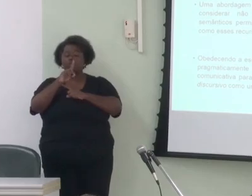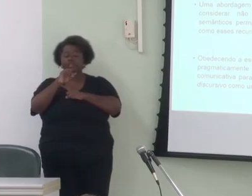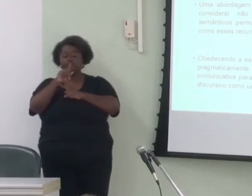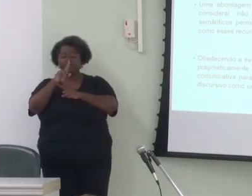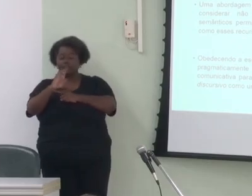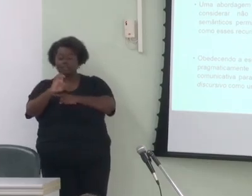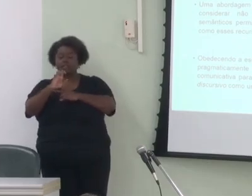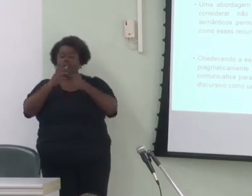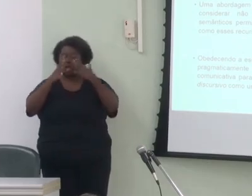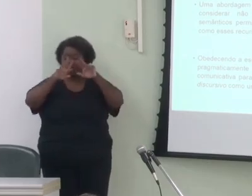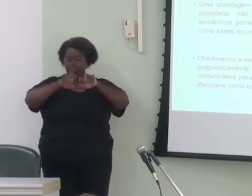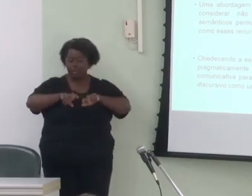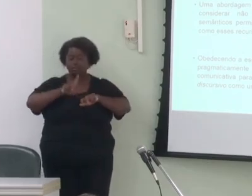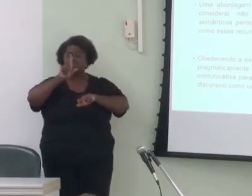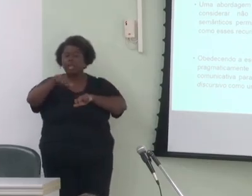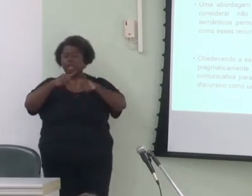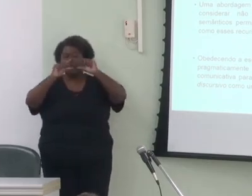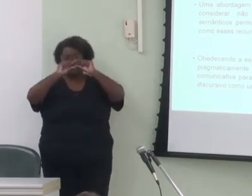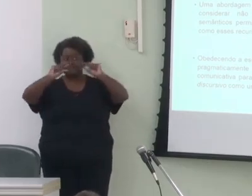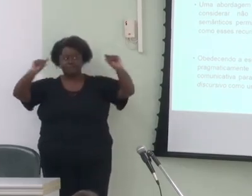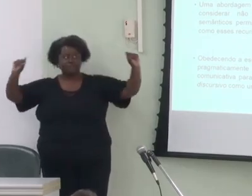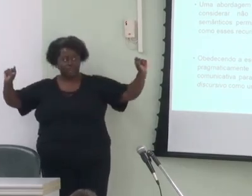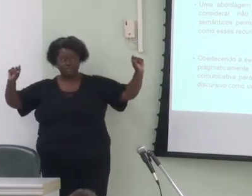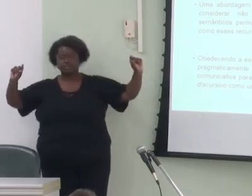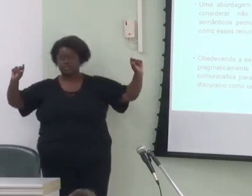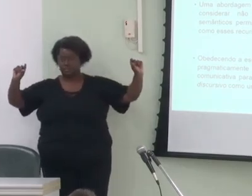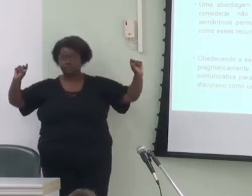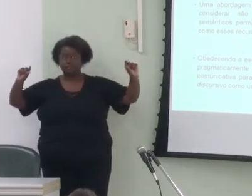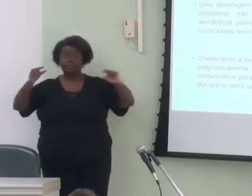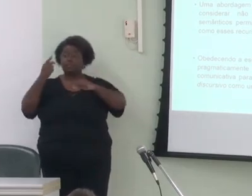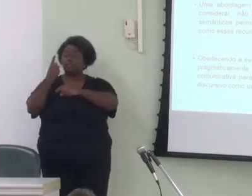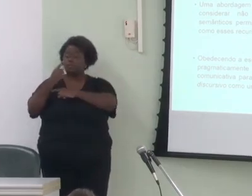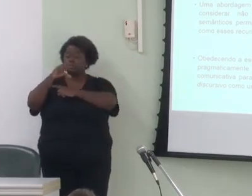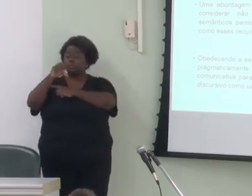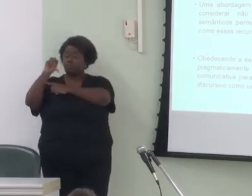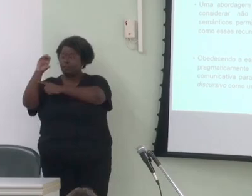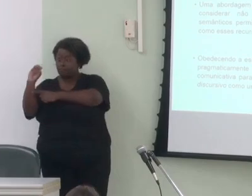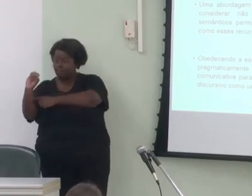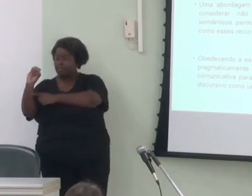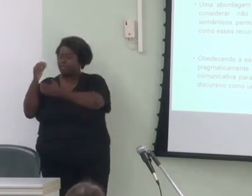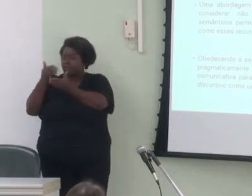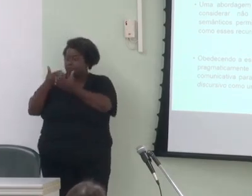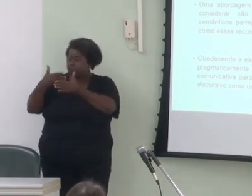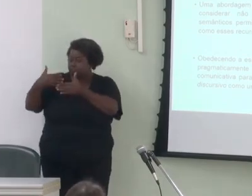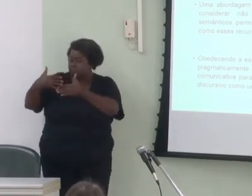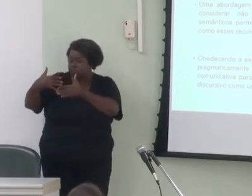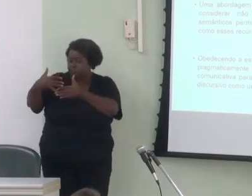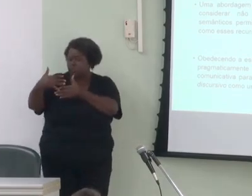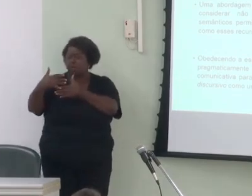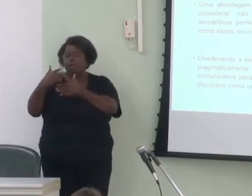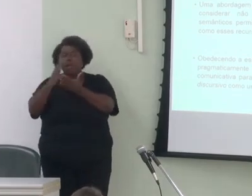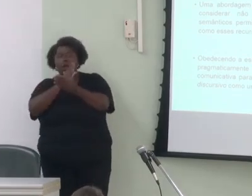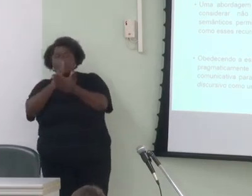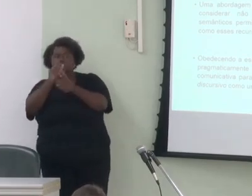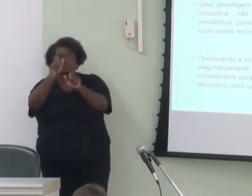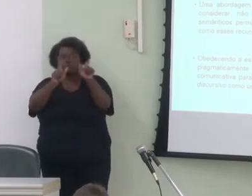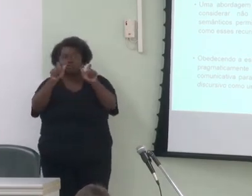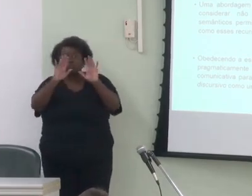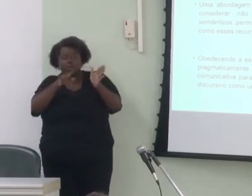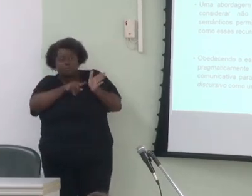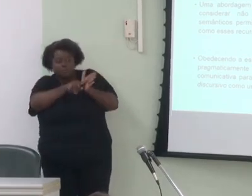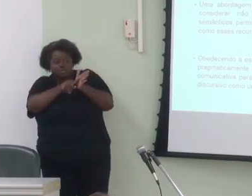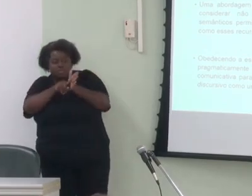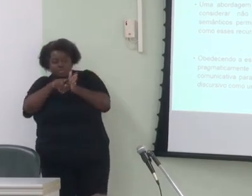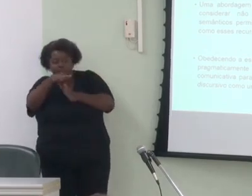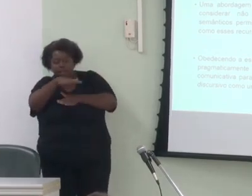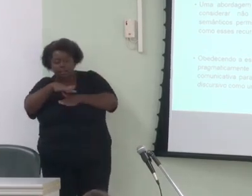análise era a frase. Desde o início dos anos 90, vários seguidores da gramática funcional apontavam a necessidade